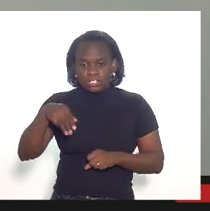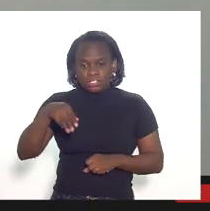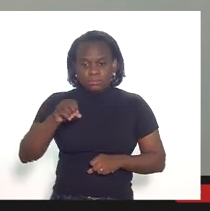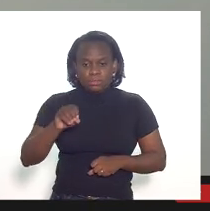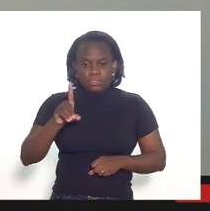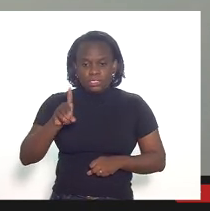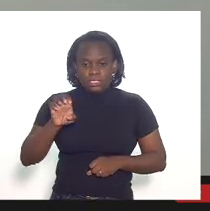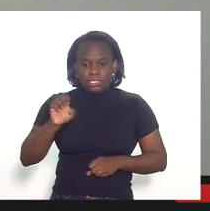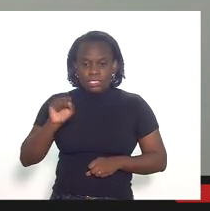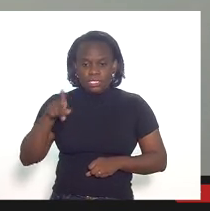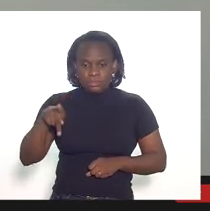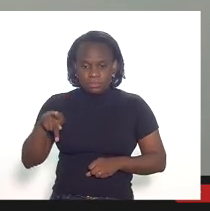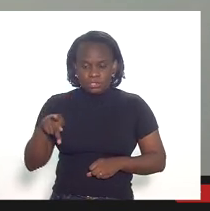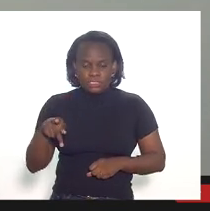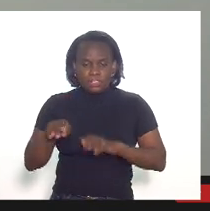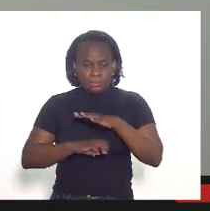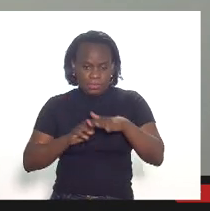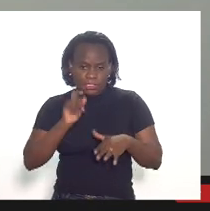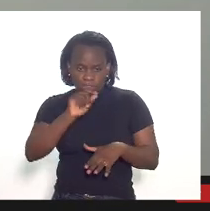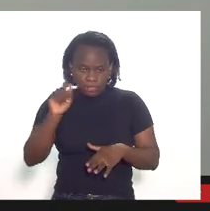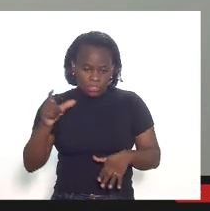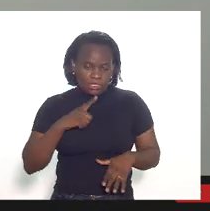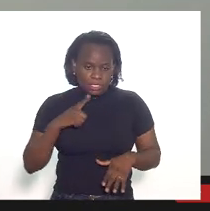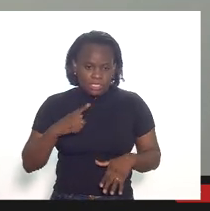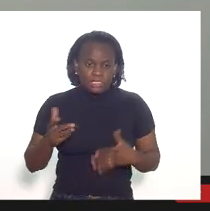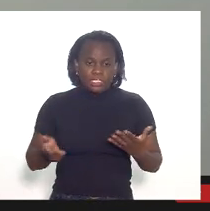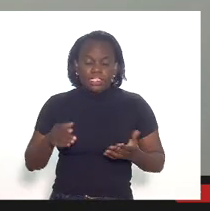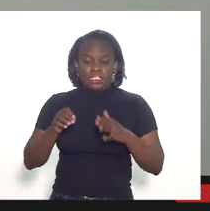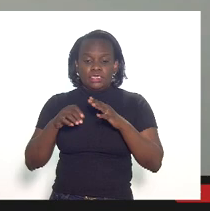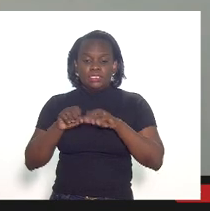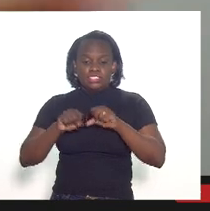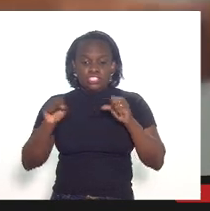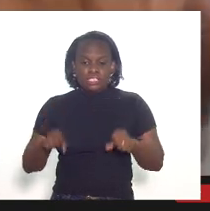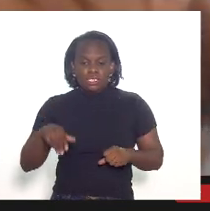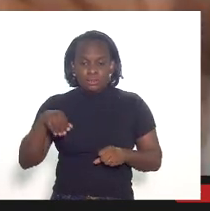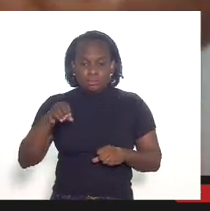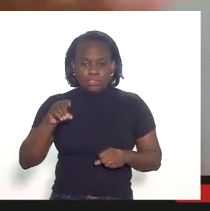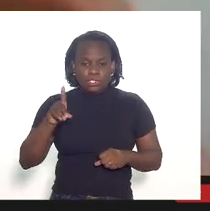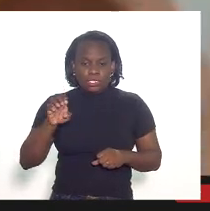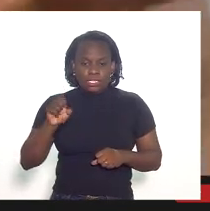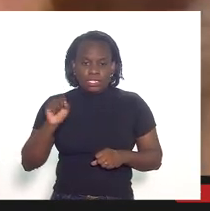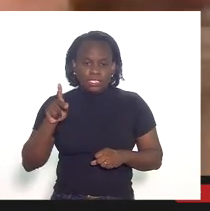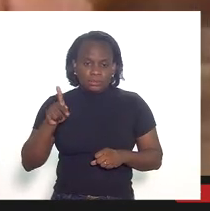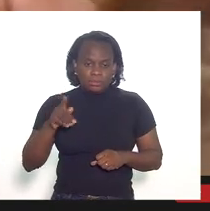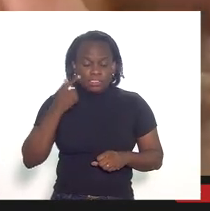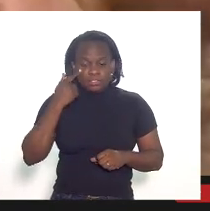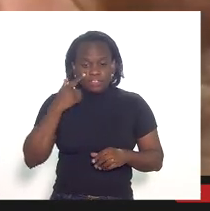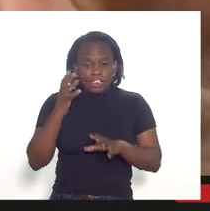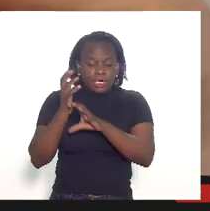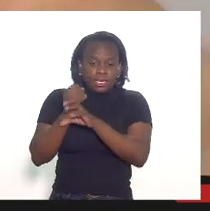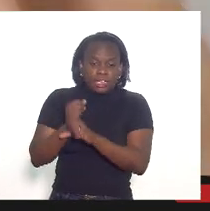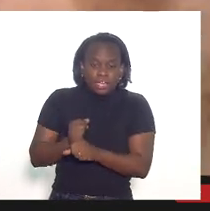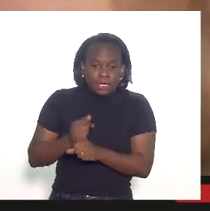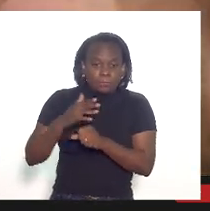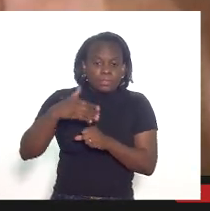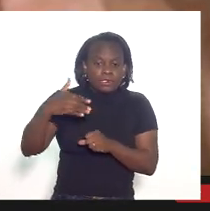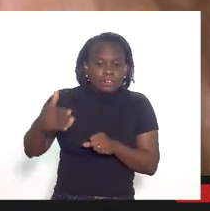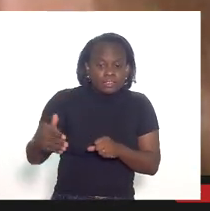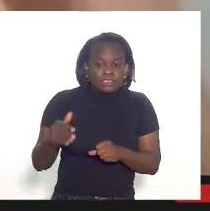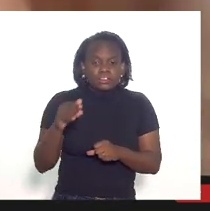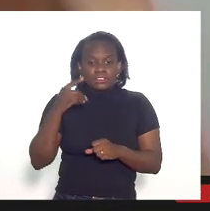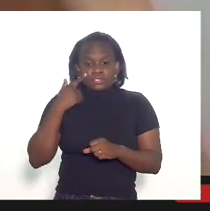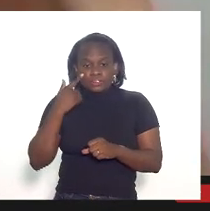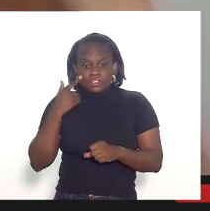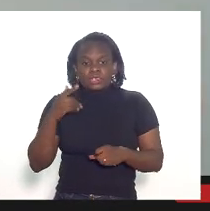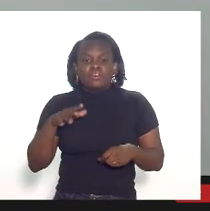das empresas esse sistema Modesp faz um cálculo olhando para frente ele que arbitra